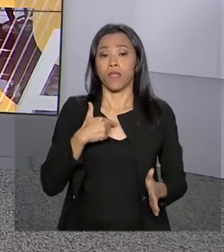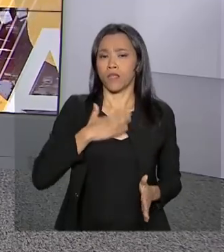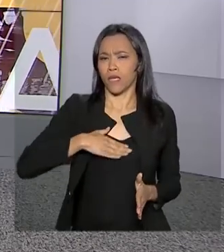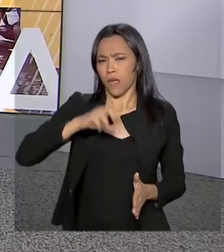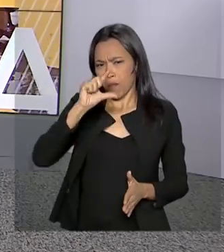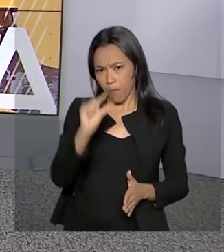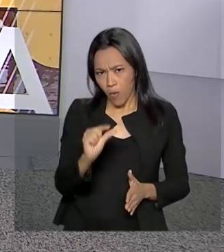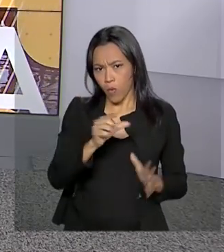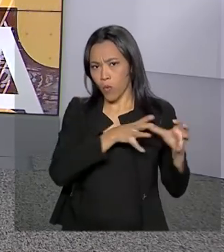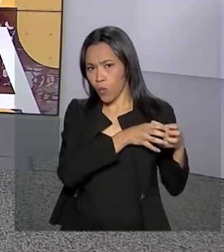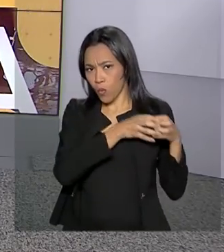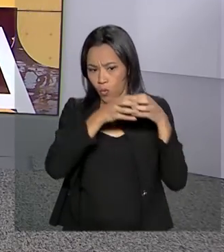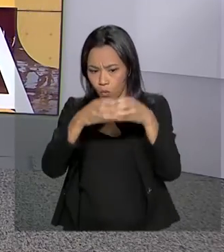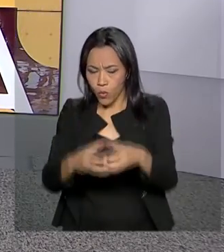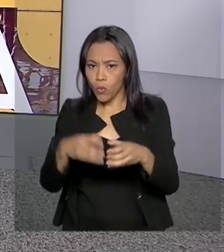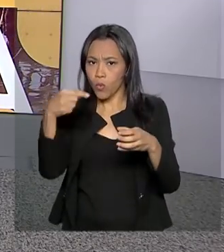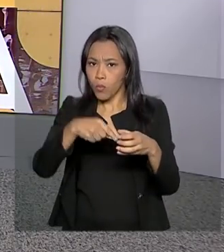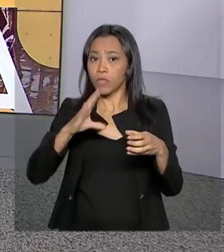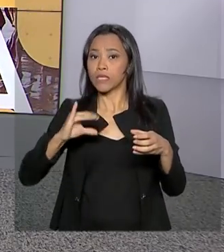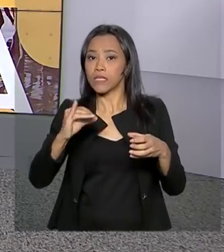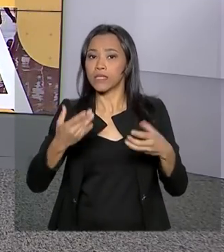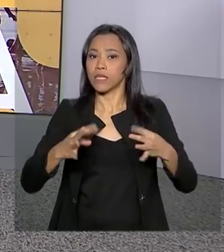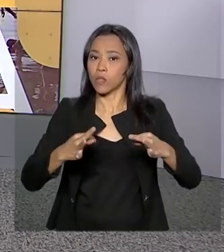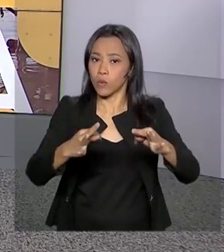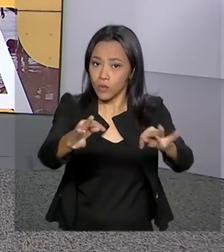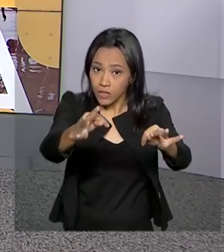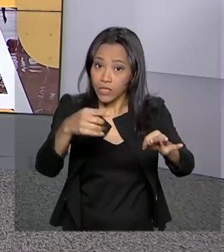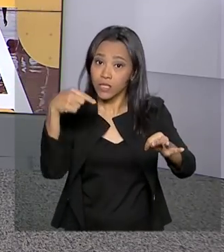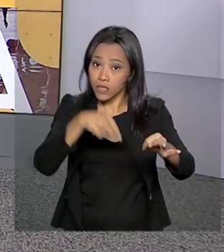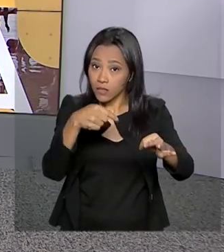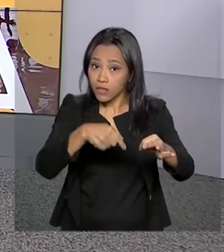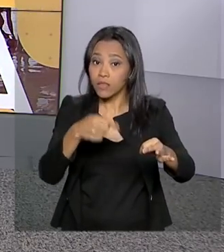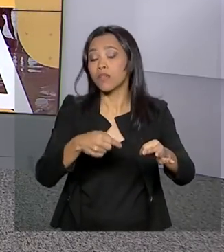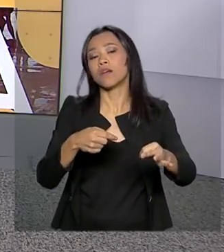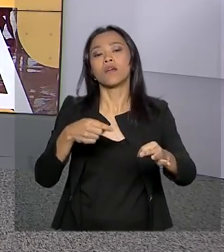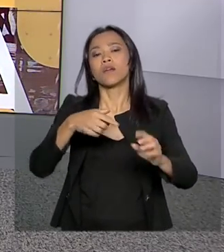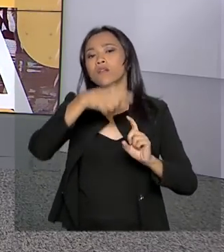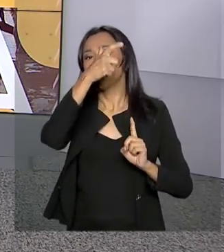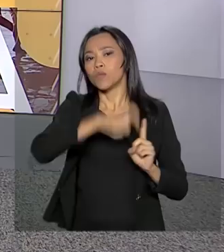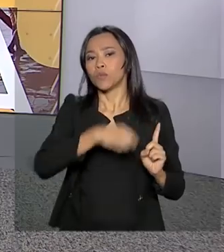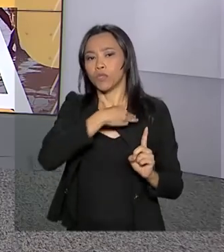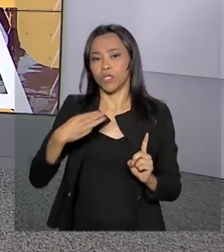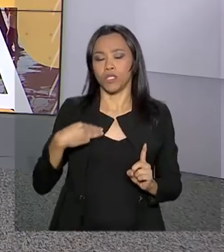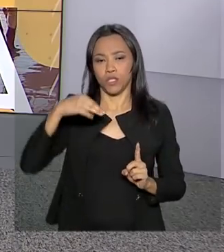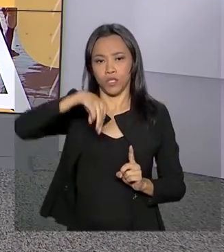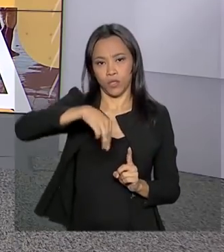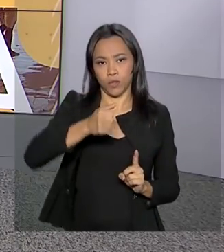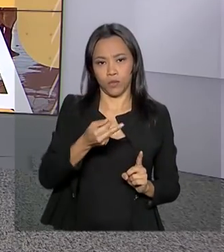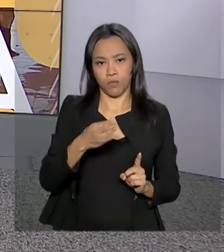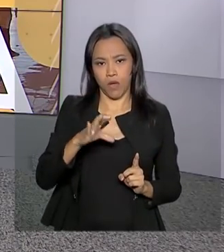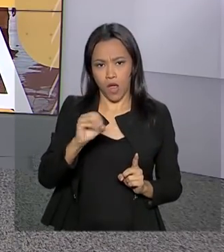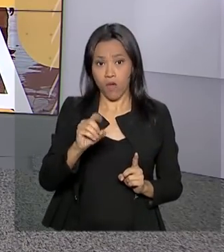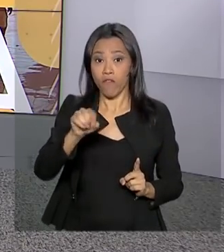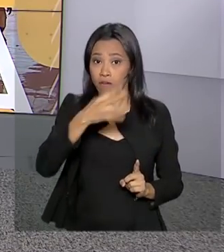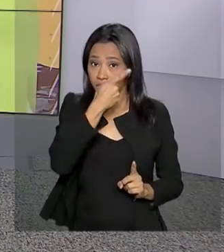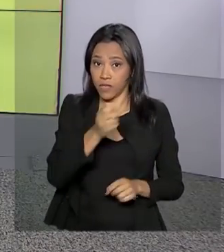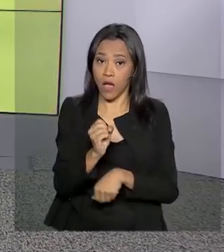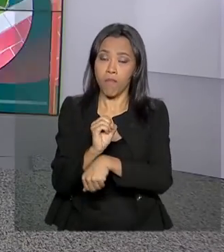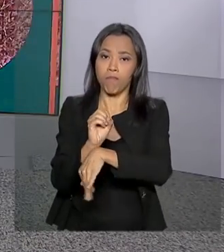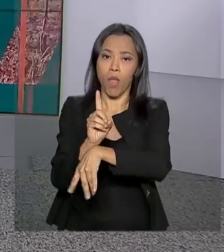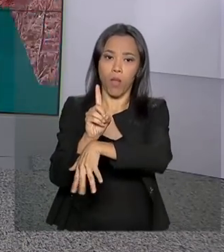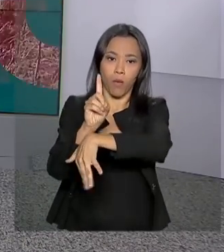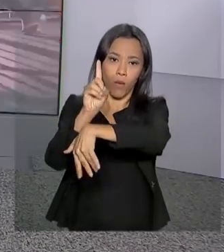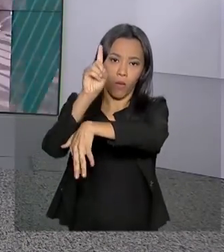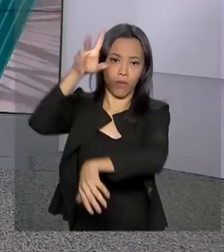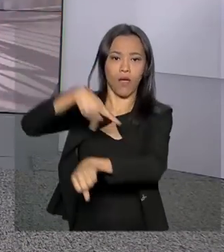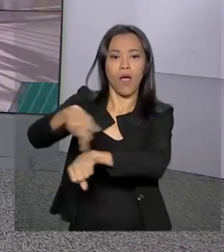brasileira liderada pelo ministro da Ciência, Tecnologia, Inovações e Comunicações, Marcos Pontes, vai visitar o Centro Espacial de Curru, na Guiana